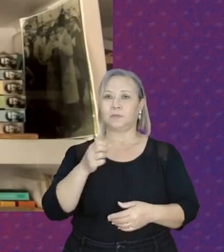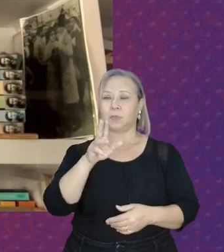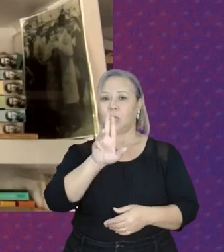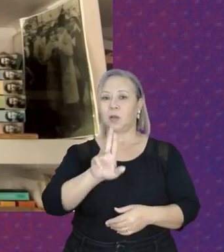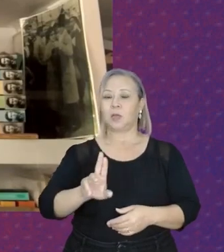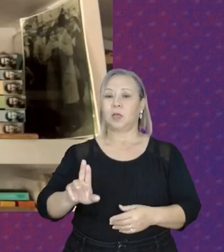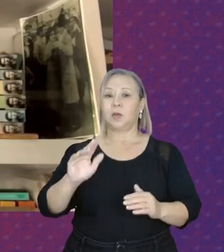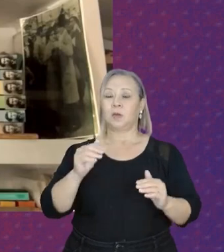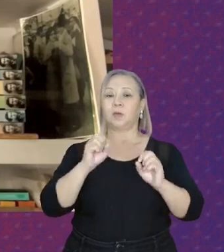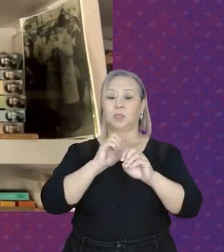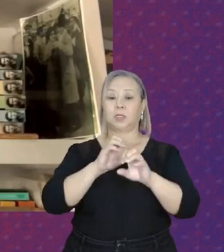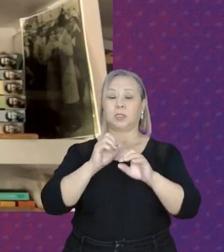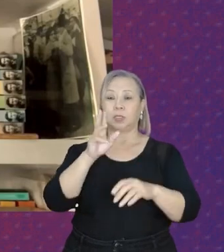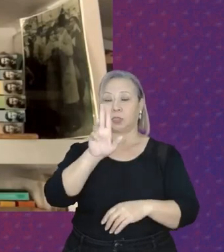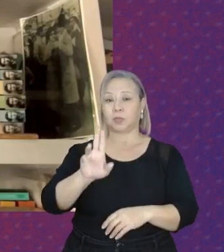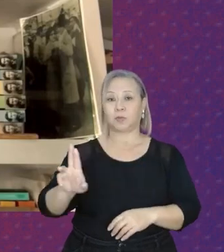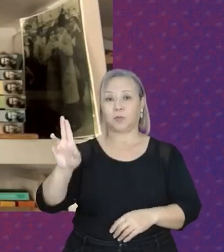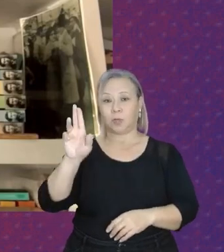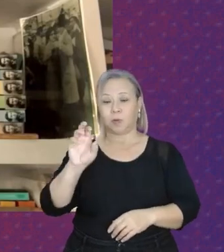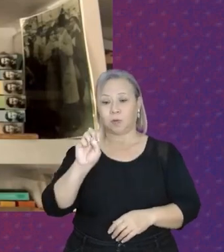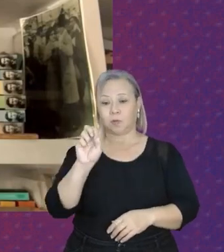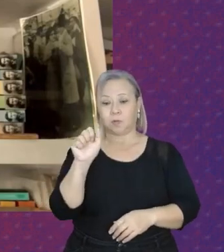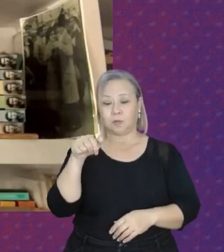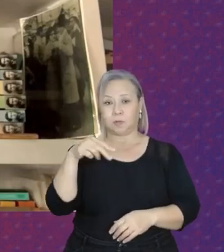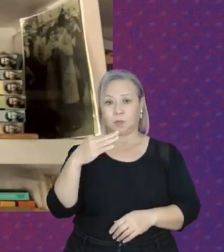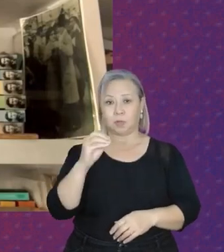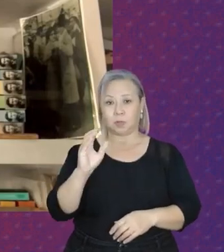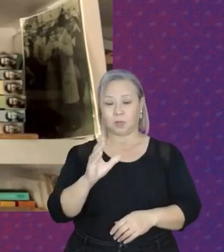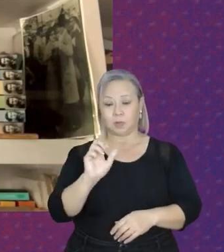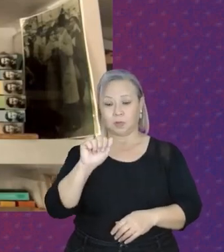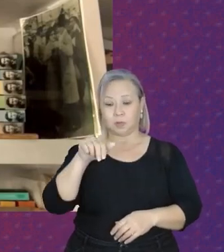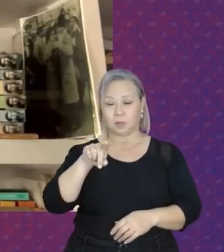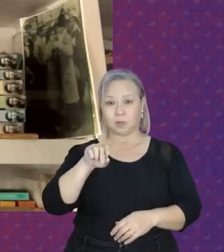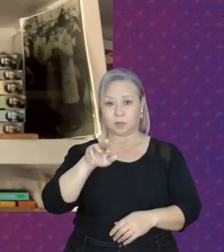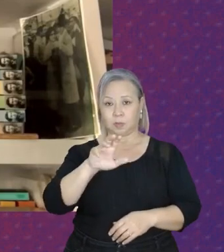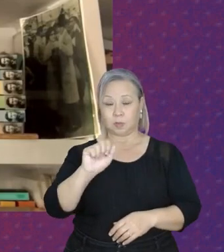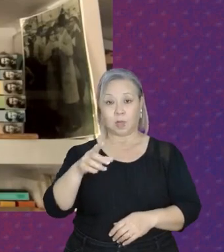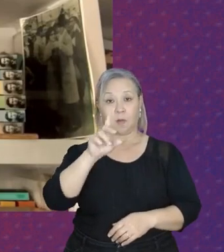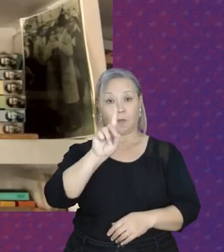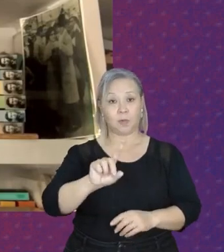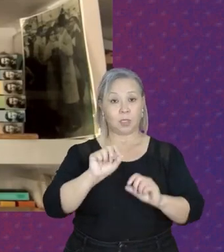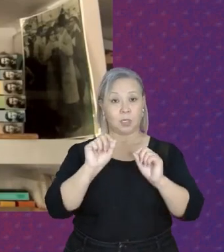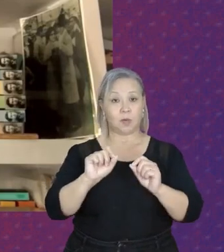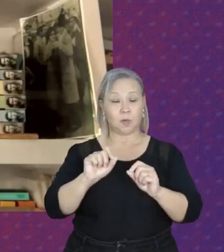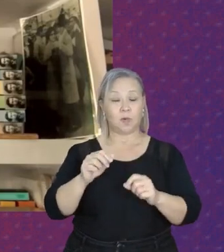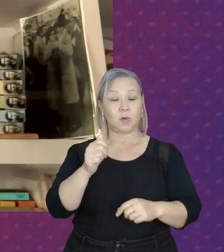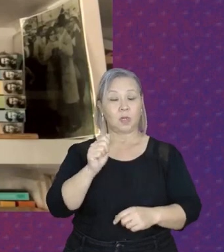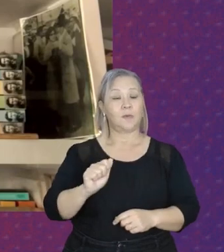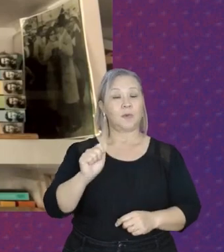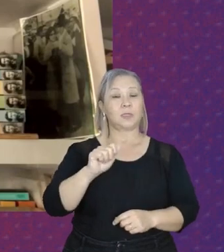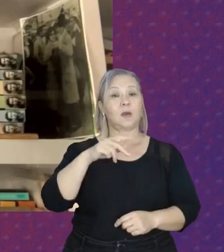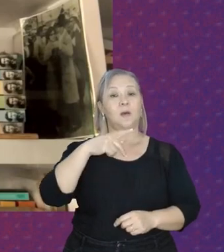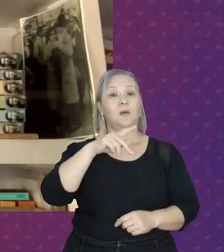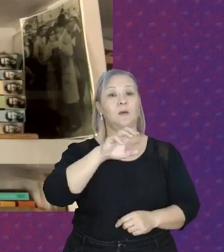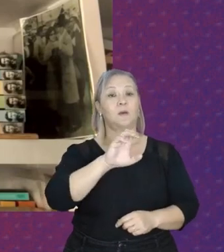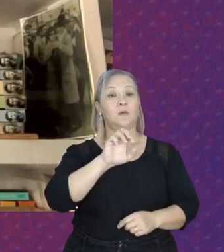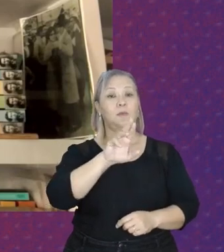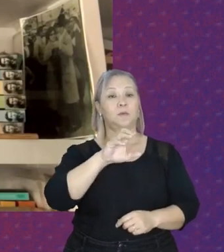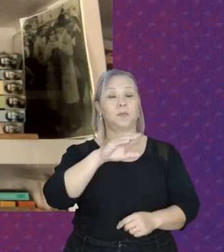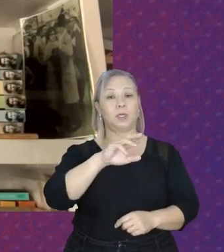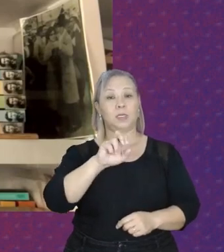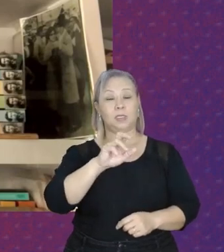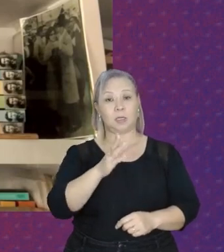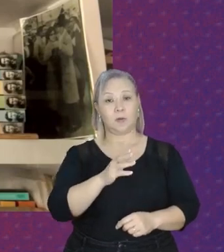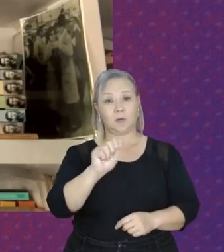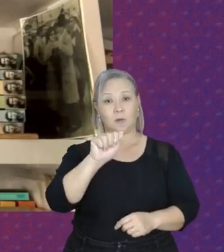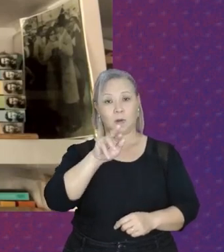fui diretora da Fundação Perseu Abramo, fui diretora da Escola Nacional de Formação, fui membro do Diretório Nacional,